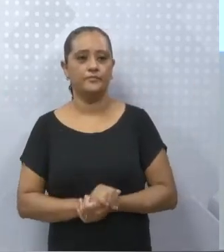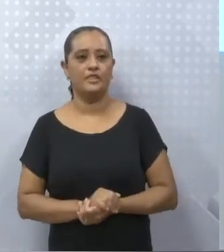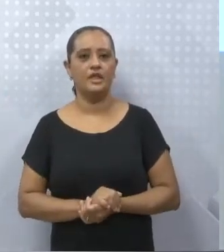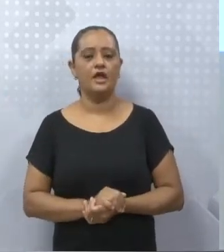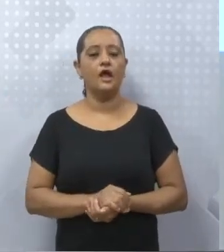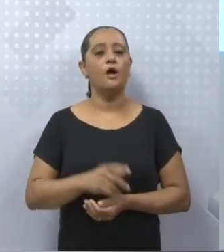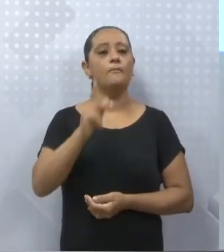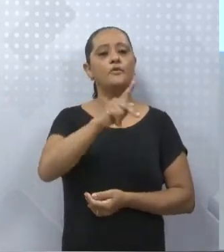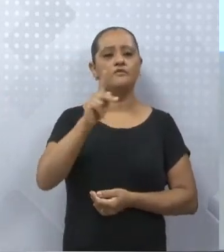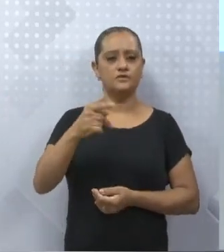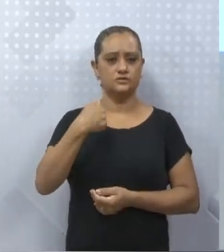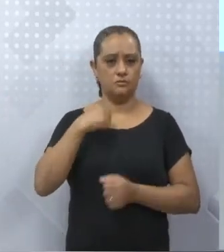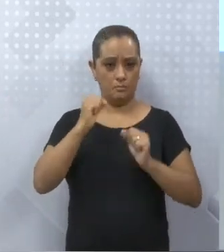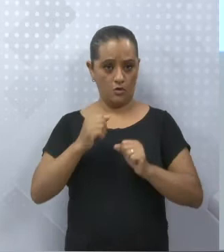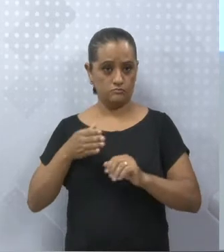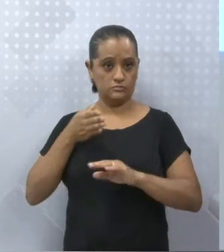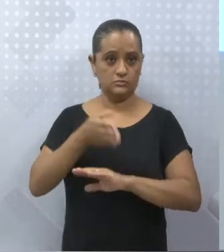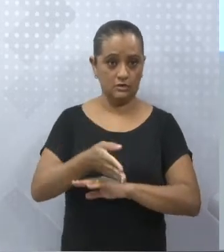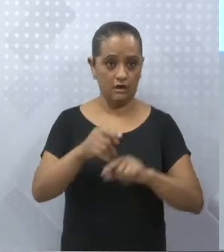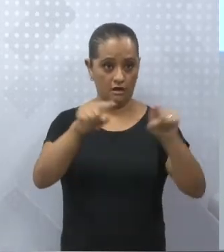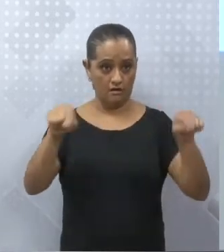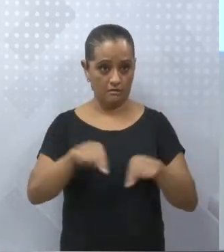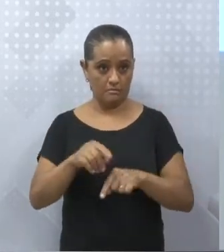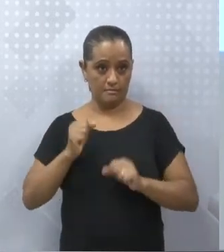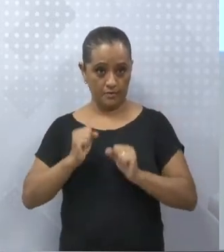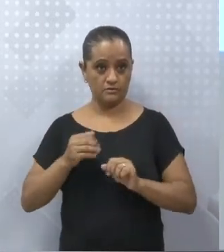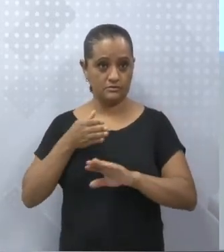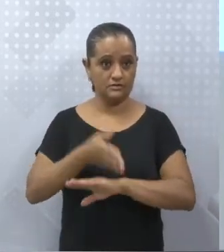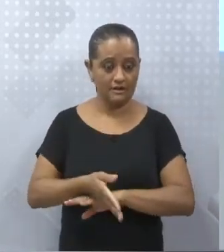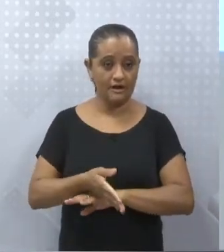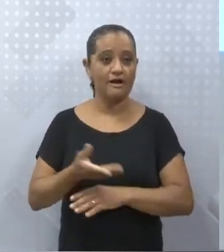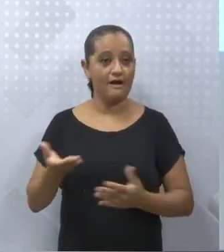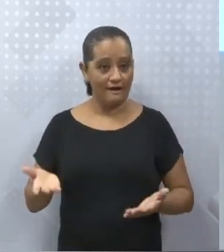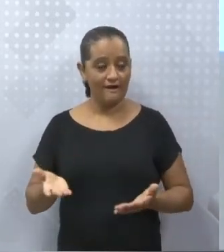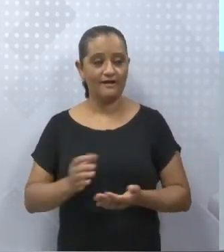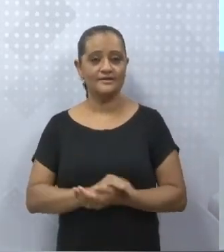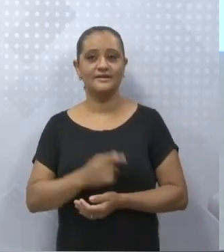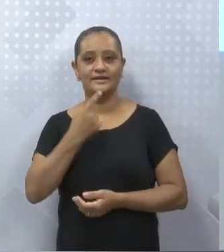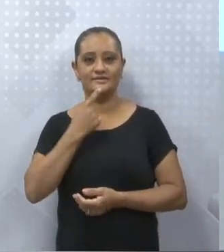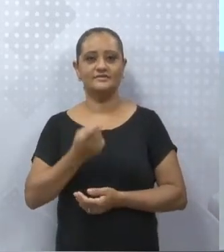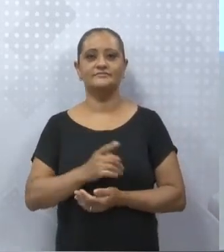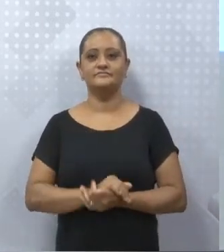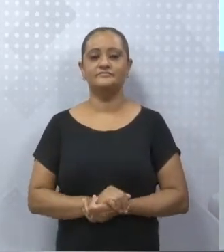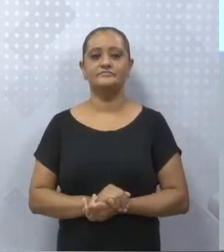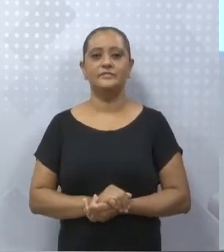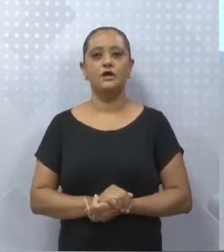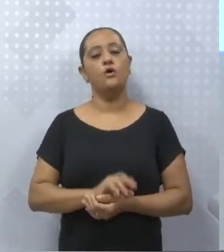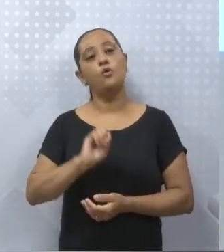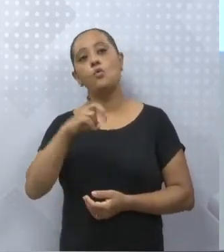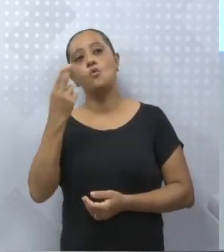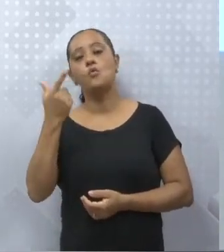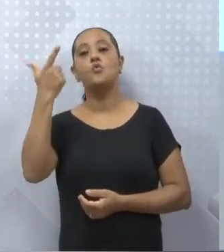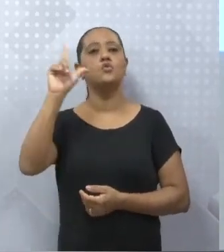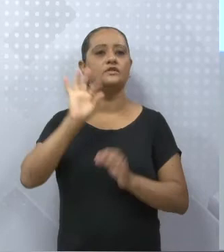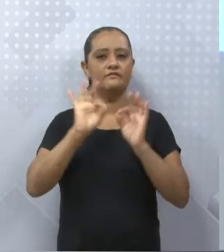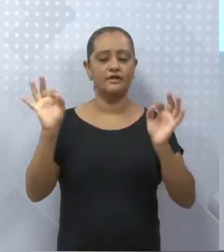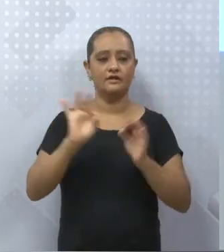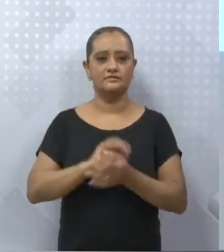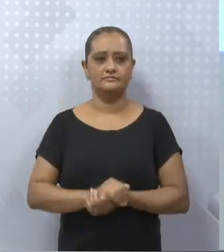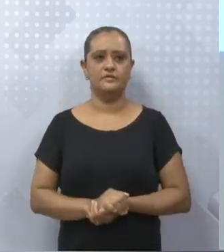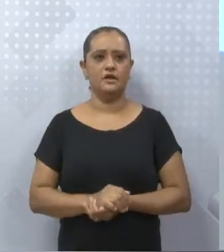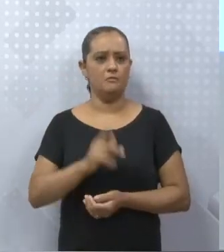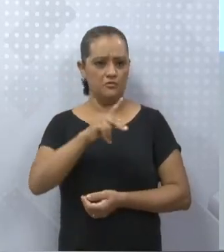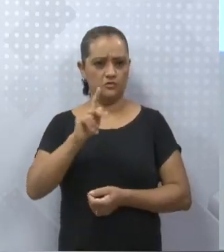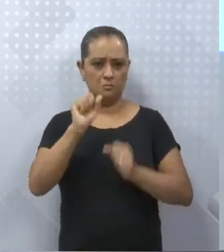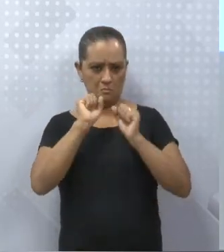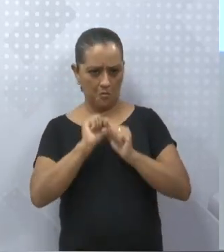Entrar. Não precisou de nenhum complemento. Mas, se você chegasse e dissesse, na hora do intervalo, professor, posso